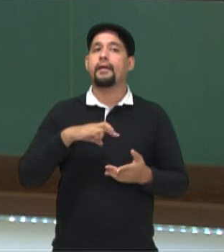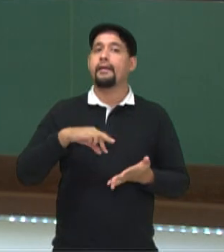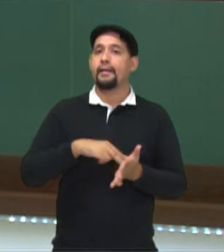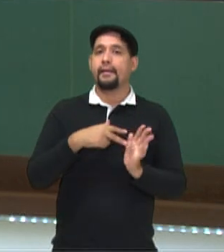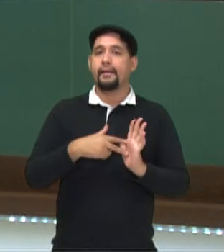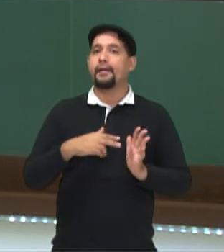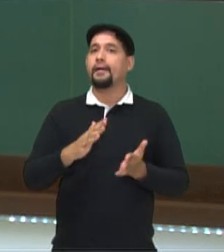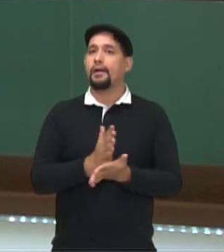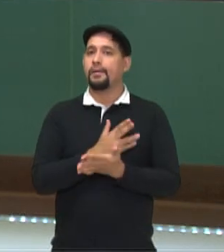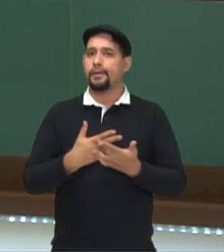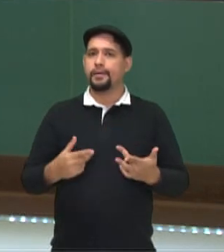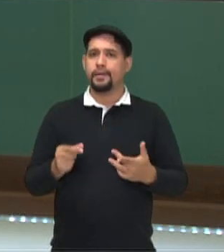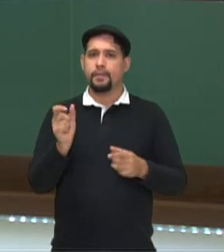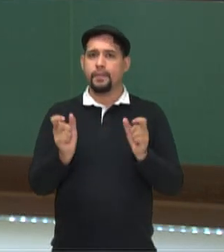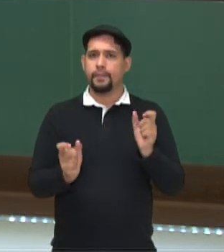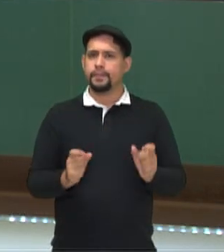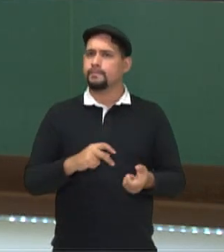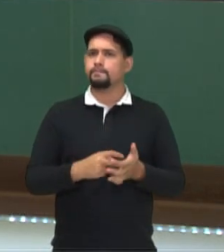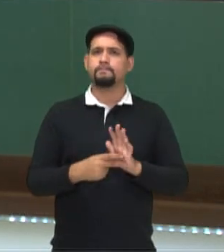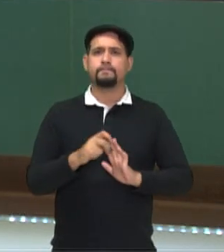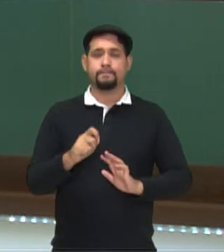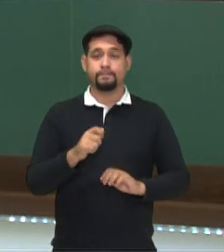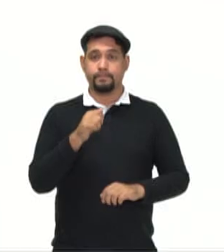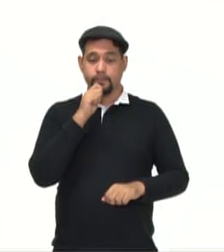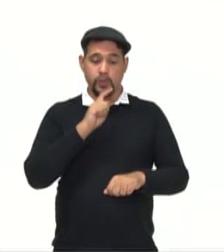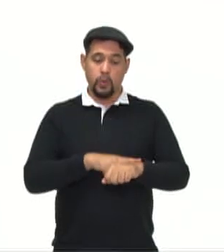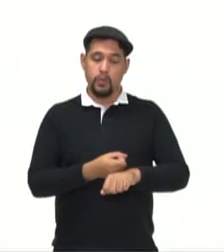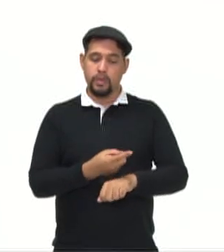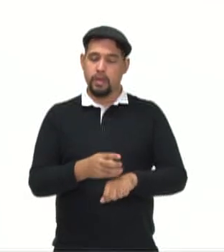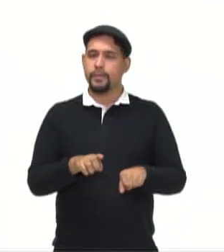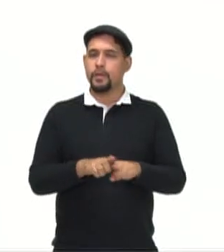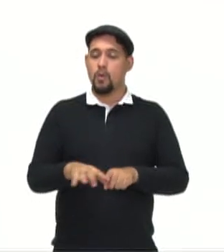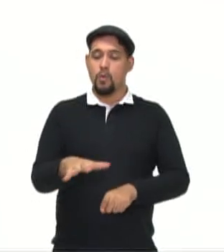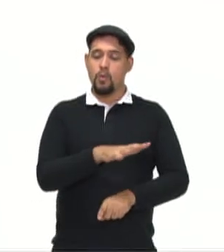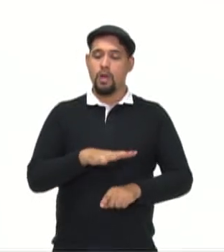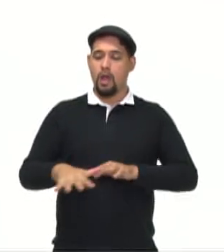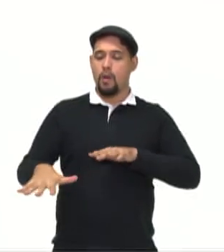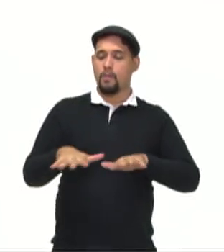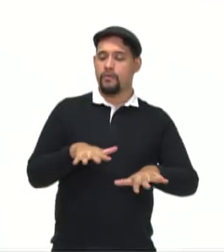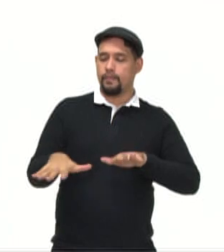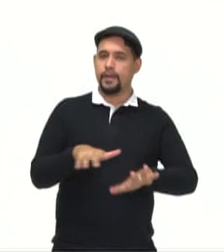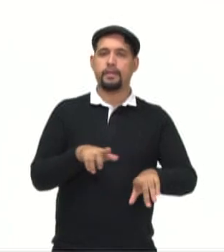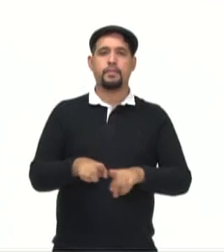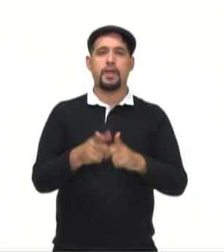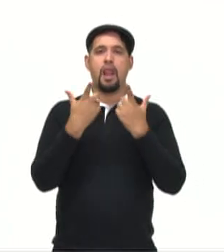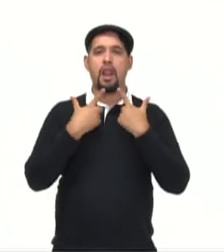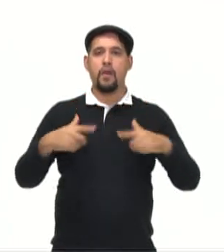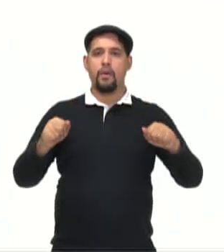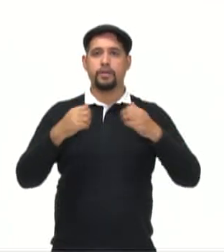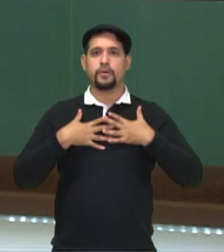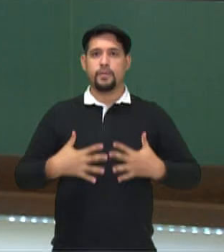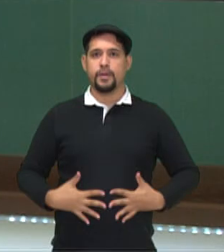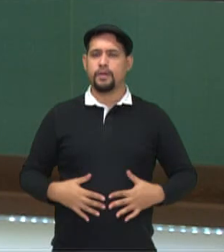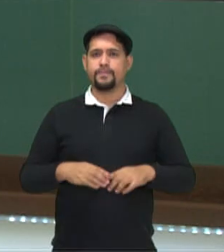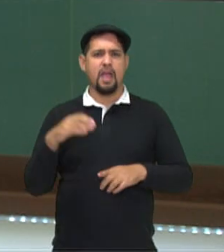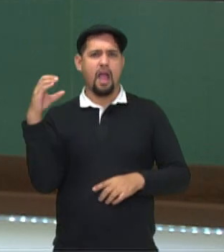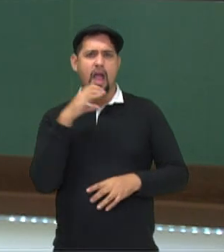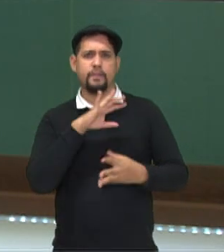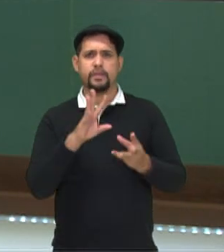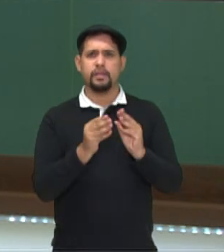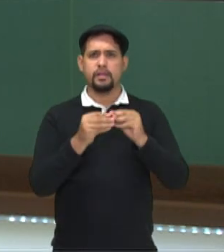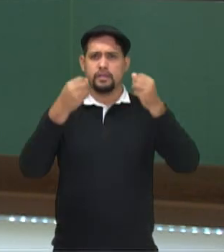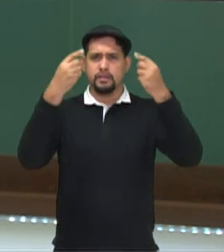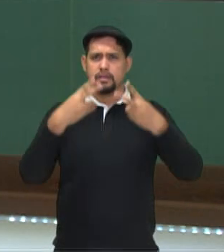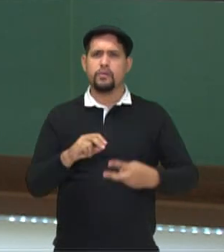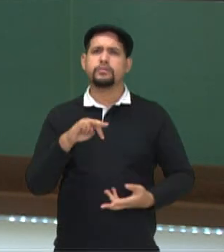elementos, tá? Quais são os elementos? O tempo, o espaço, o movimento e a linguagem corporal. Rapidamente vamos